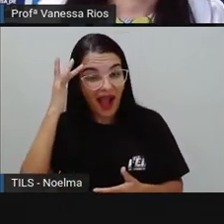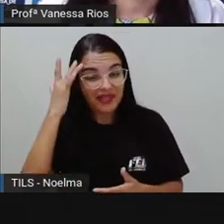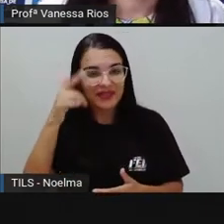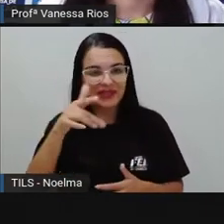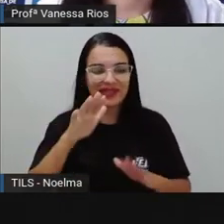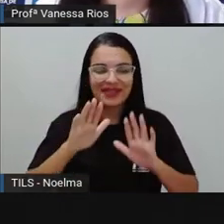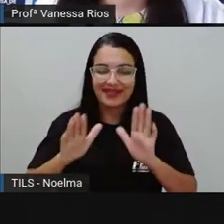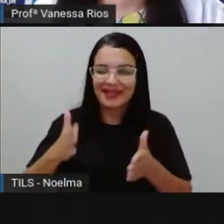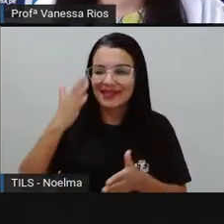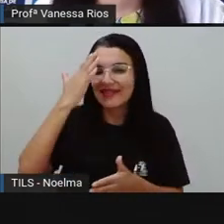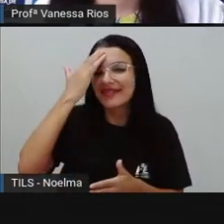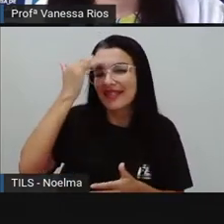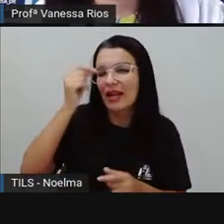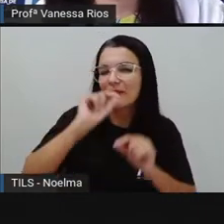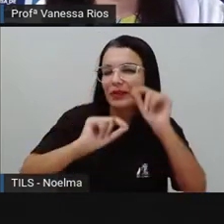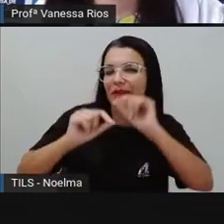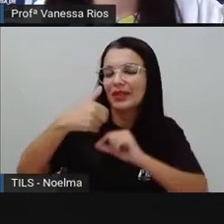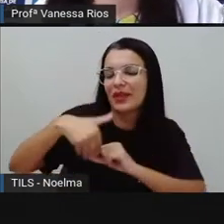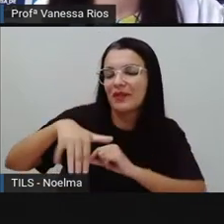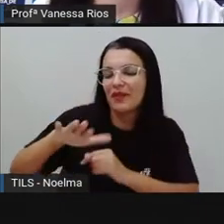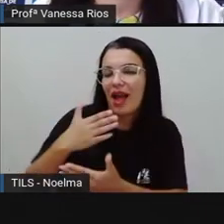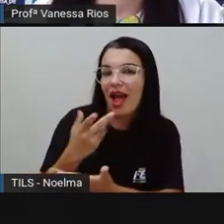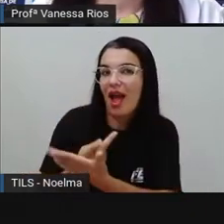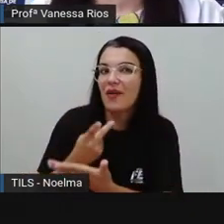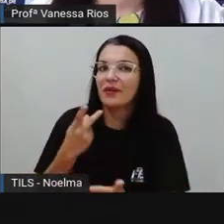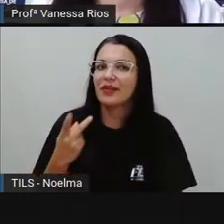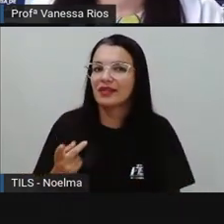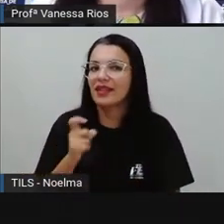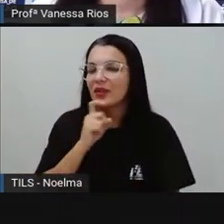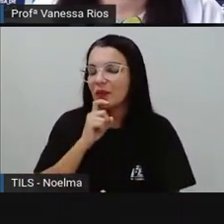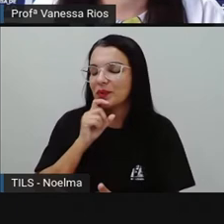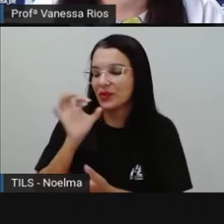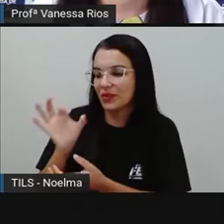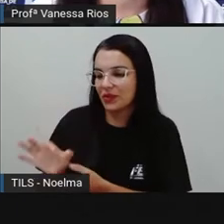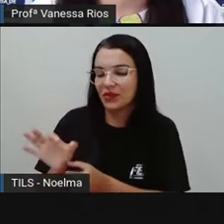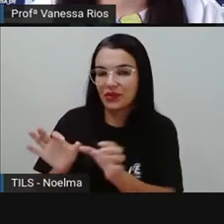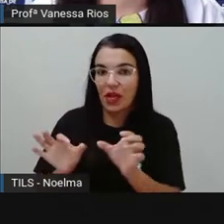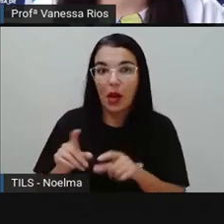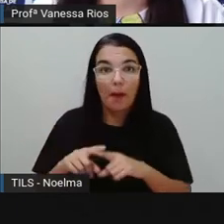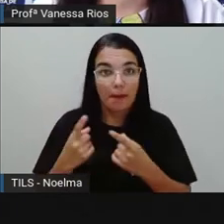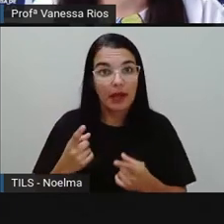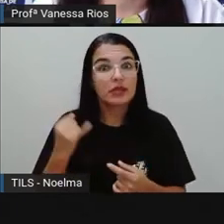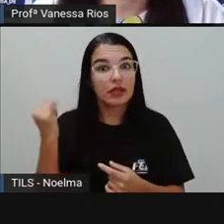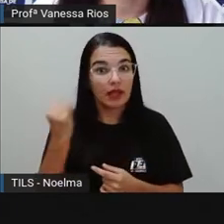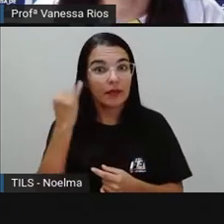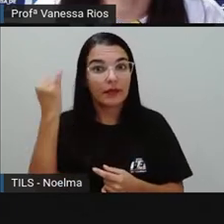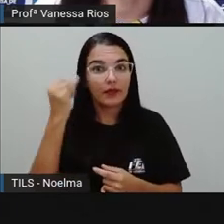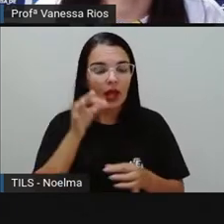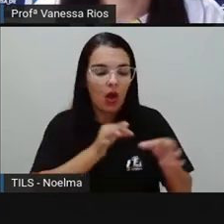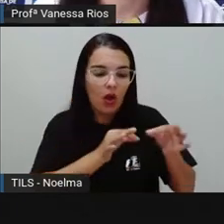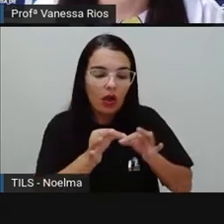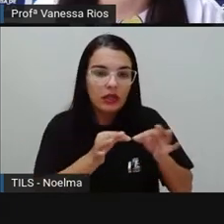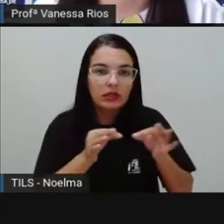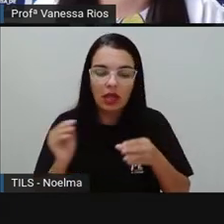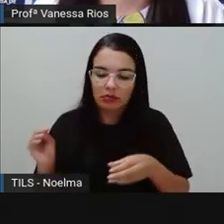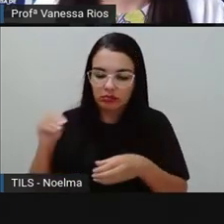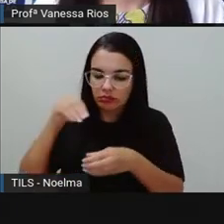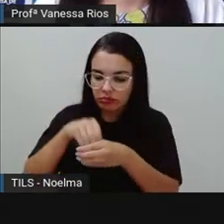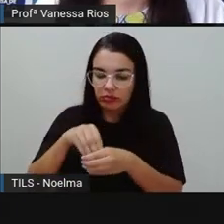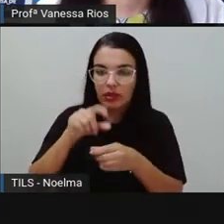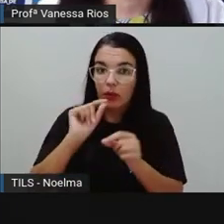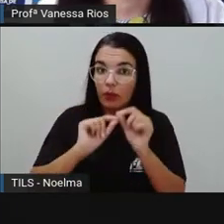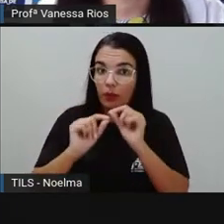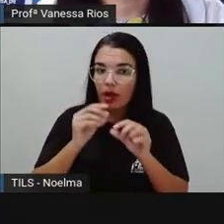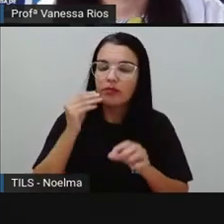ideia, né? Do que é que vai acontecer com esses cubos de gelo. Mas é interessante colocar isso de forma organizada dentro de uma